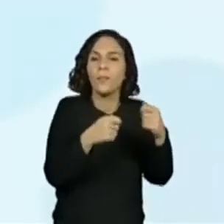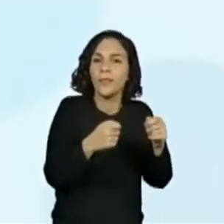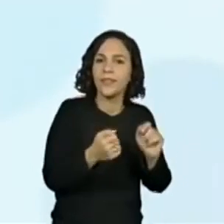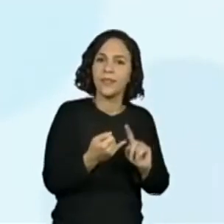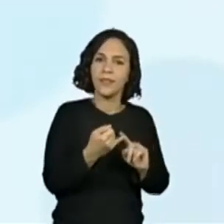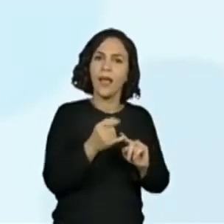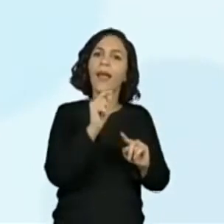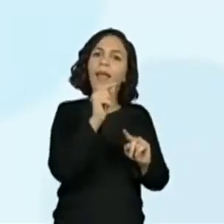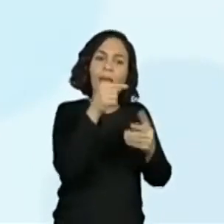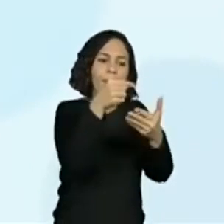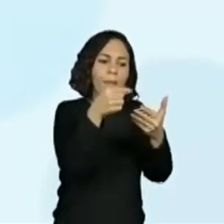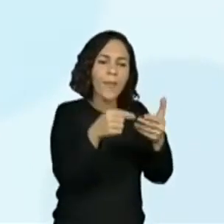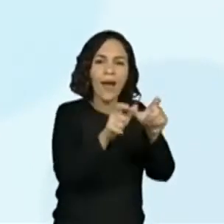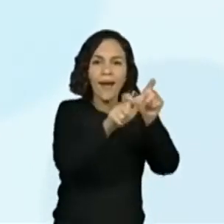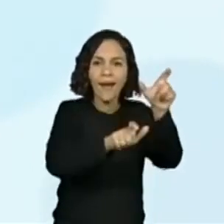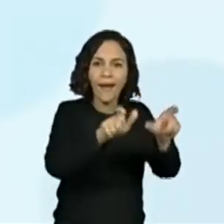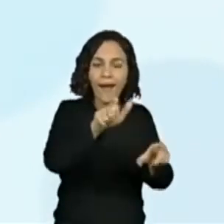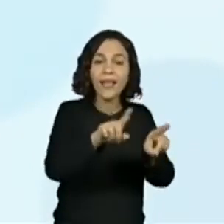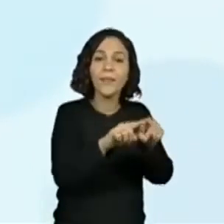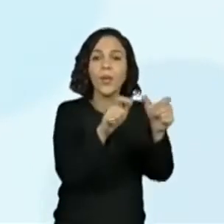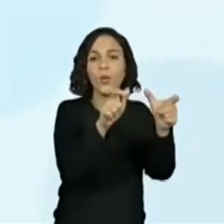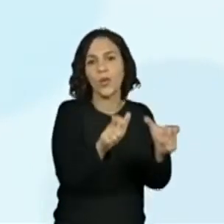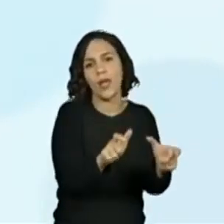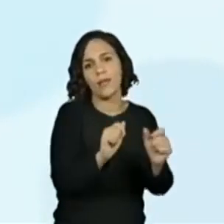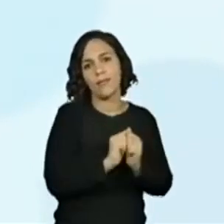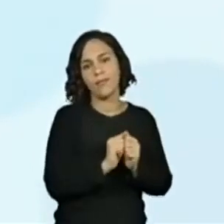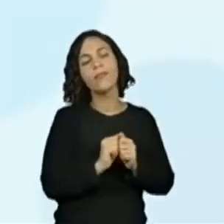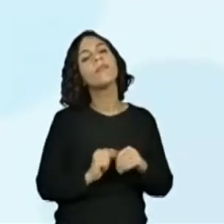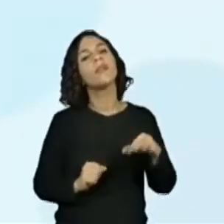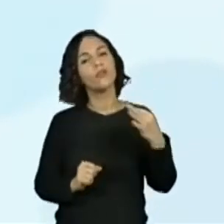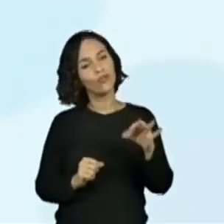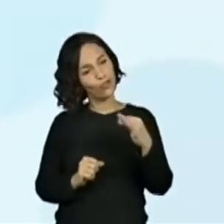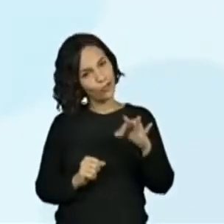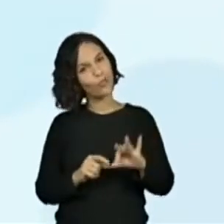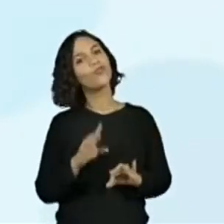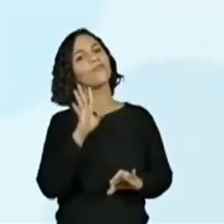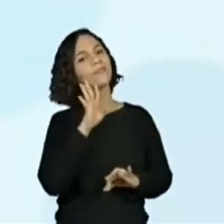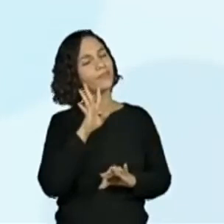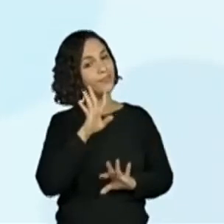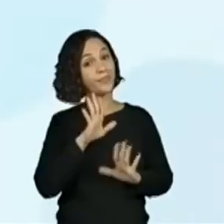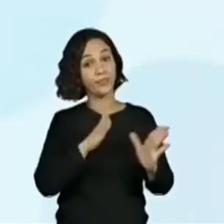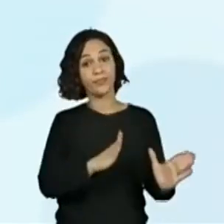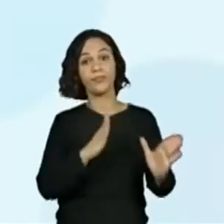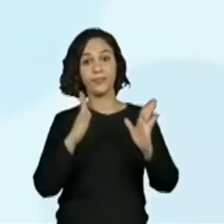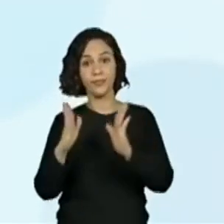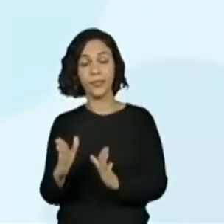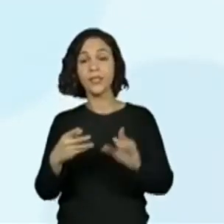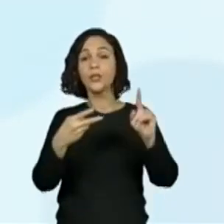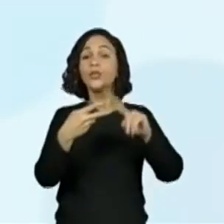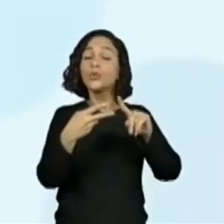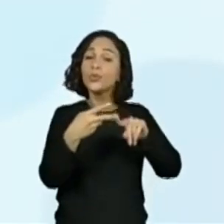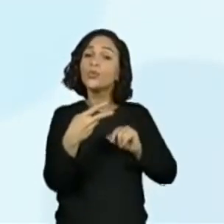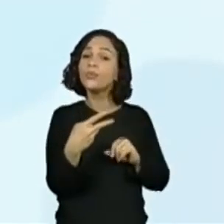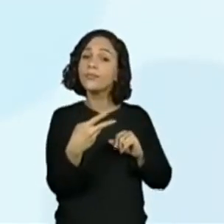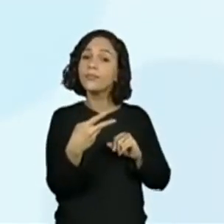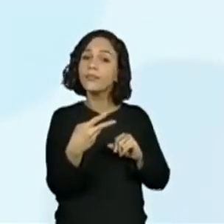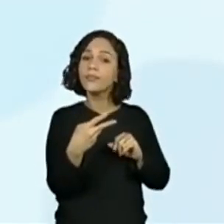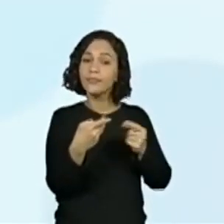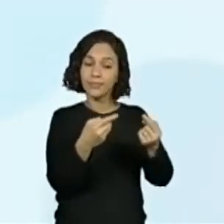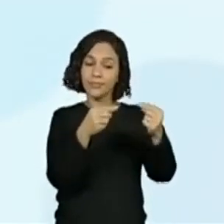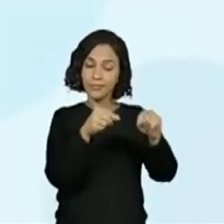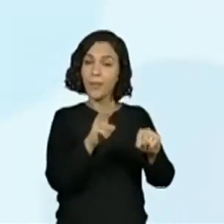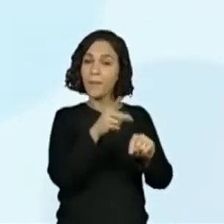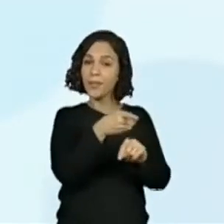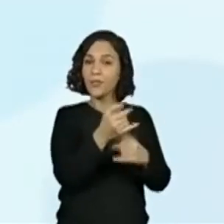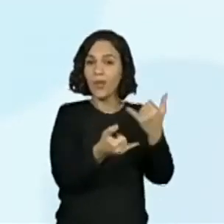os participantes e o local. Isso, essa é a primeira parte. E a segunda parte do texto tipo